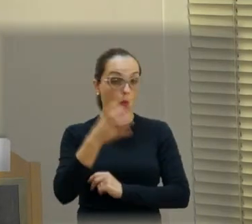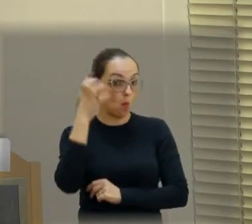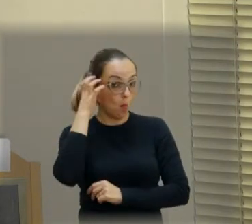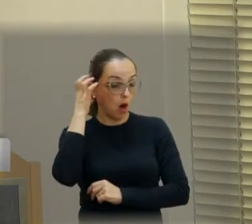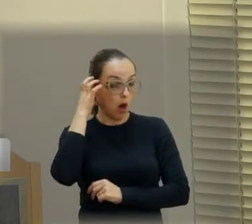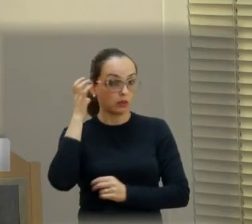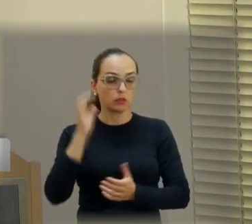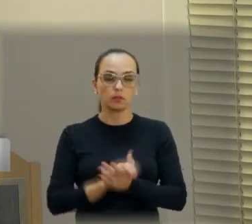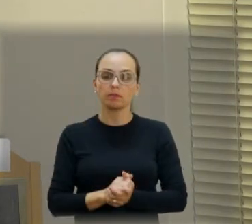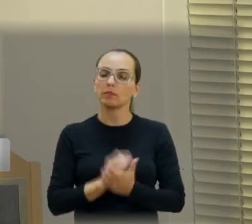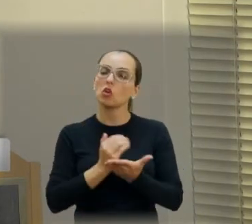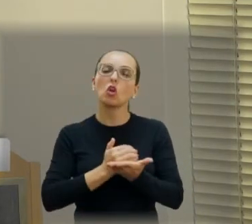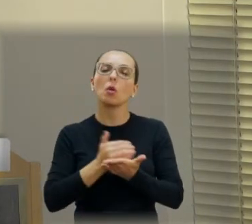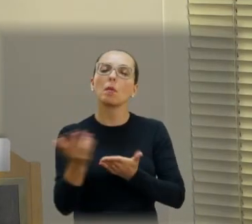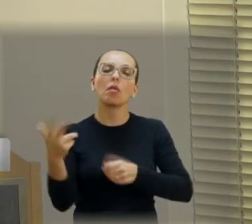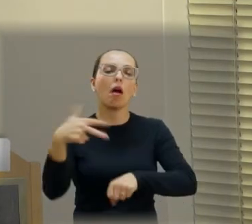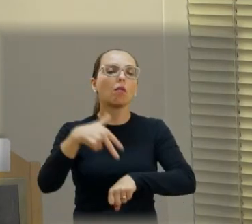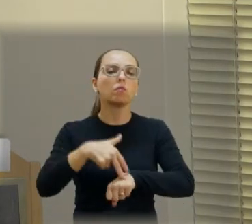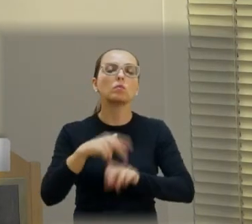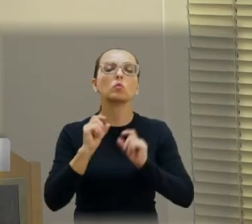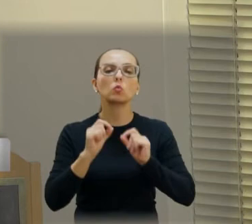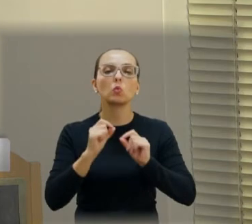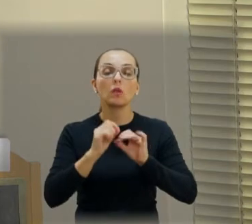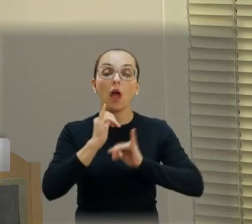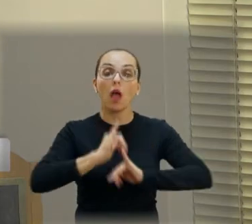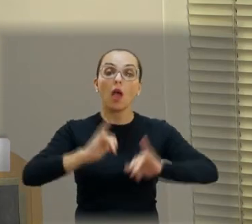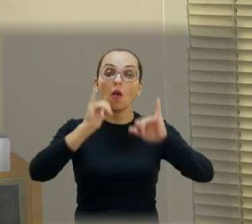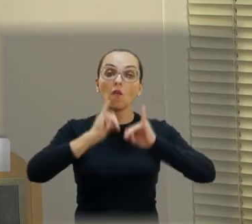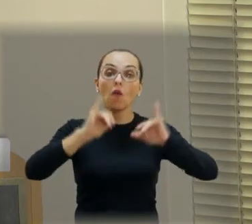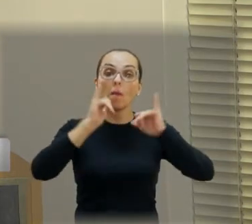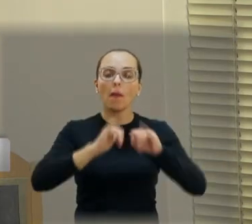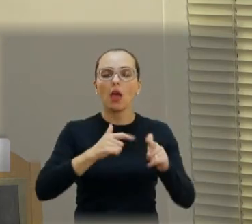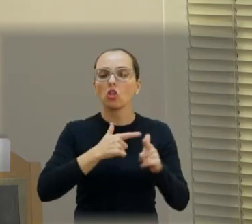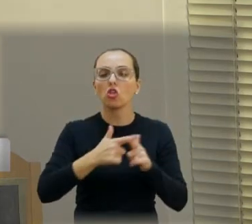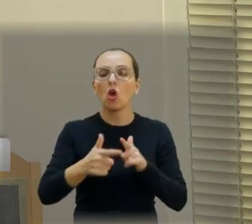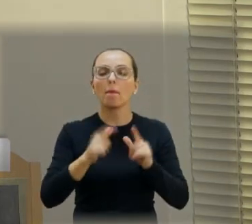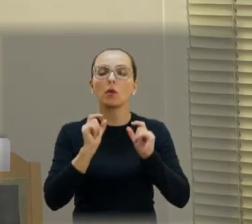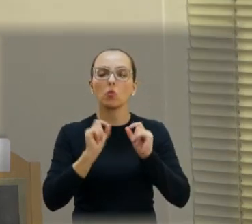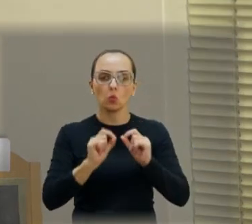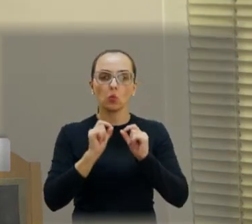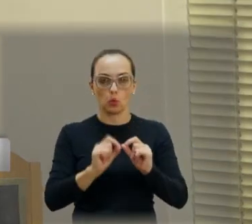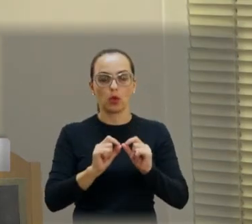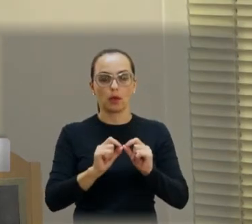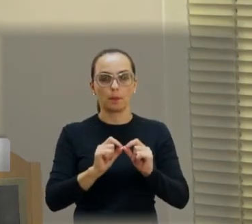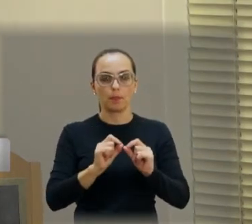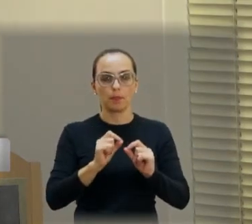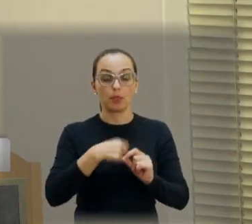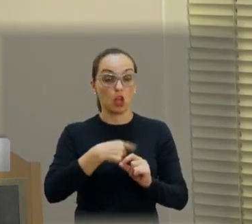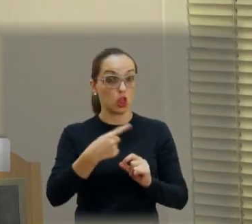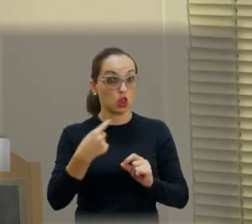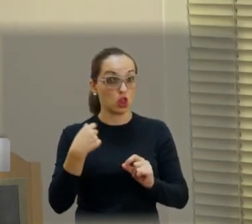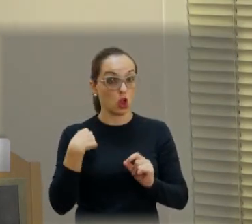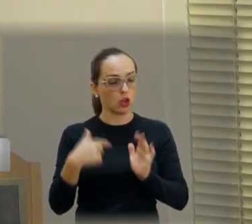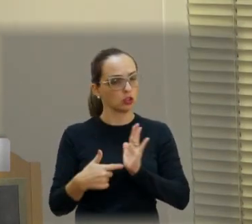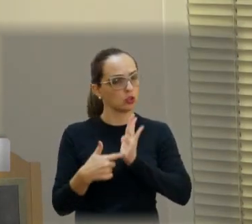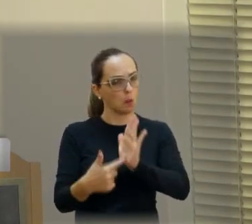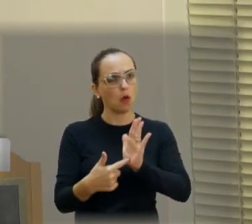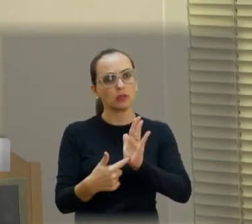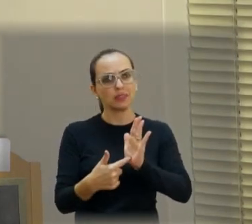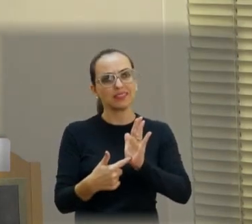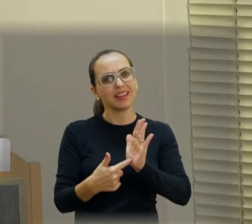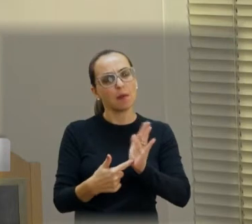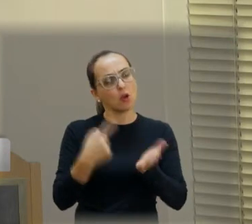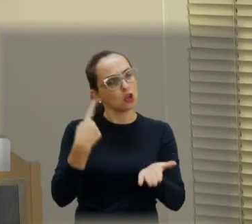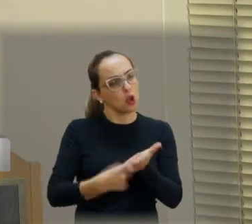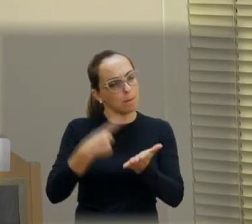Quero abrir já esse pequeno expediente dizendo, informando, como eu vim falando no segundo semestre do ano passado, que nós não trazemos mais para o pequeno expediente nossa